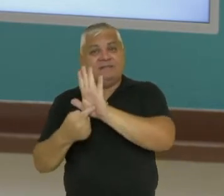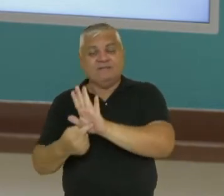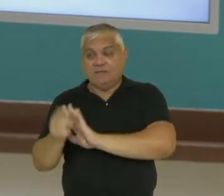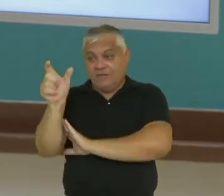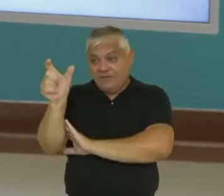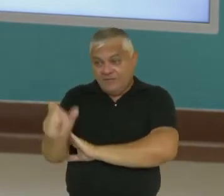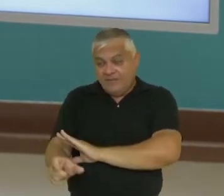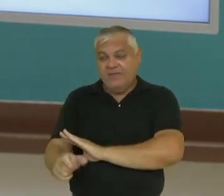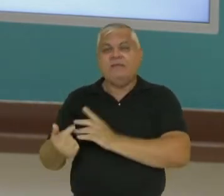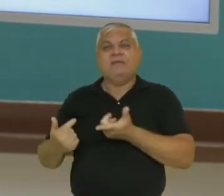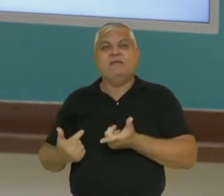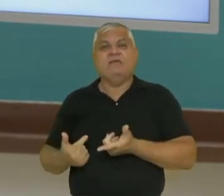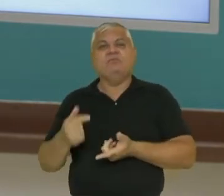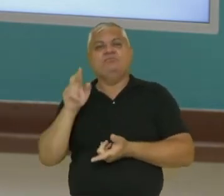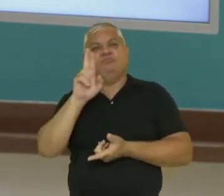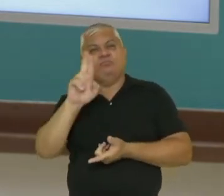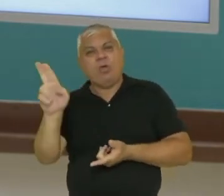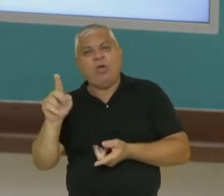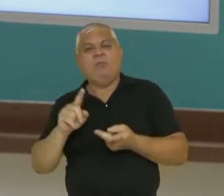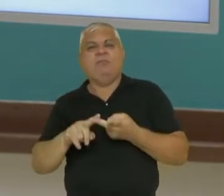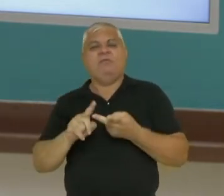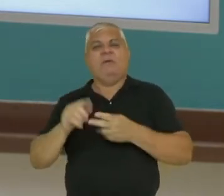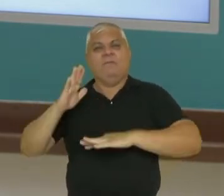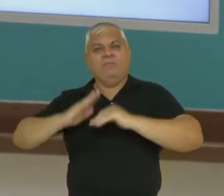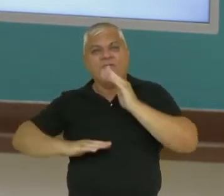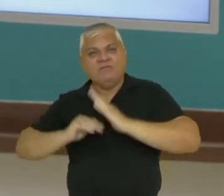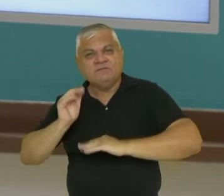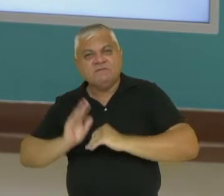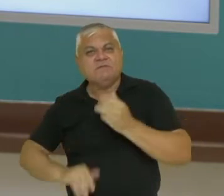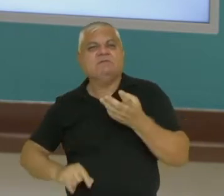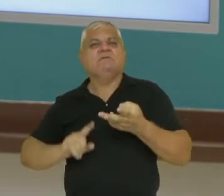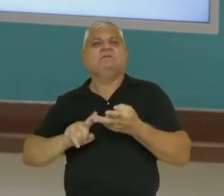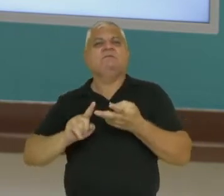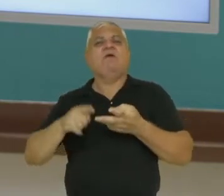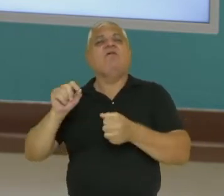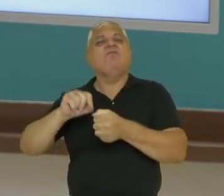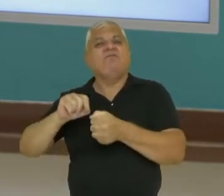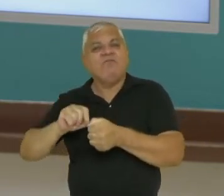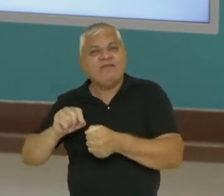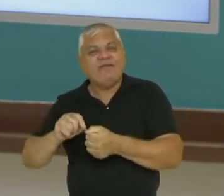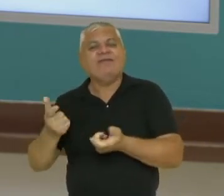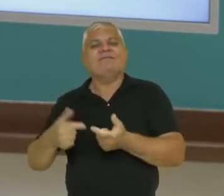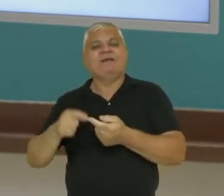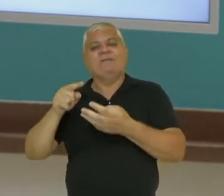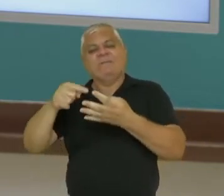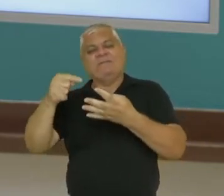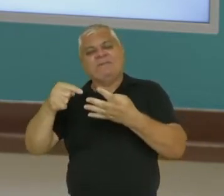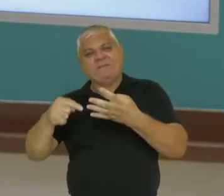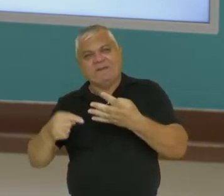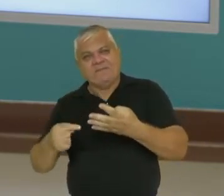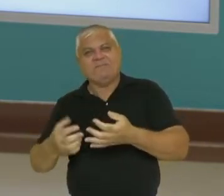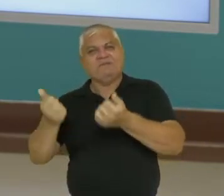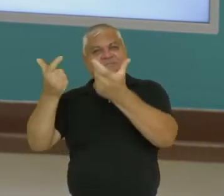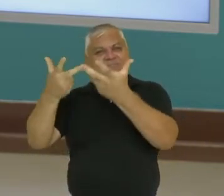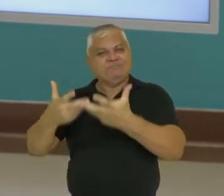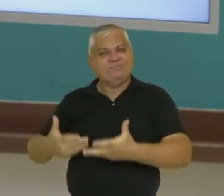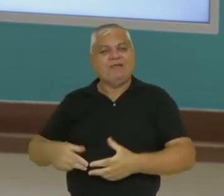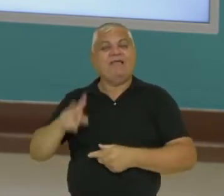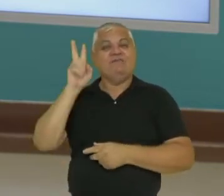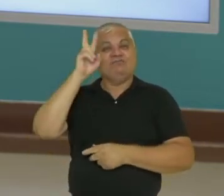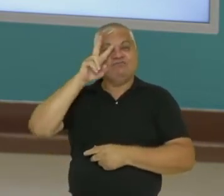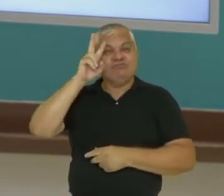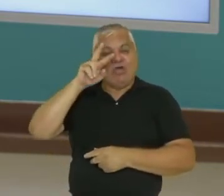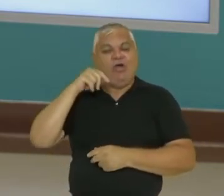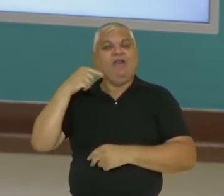Então, se falou sobre quem seria o entrevistado. Então, falou um pouquinho da história, das funções,